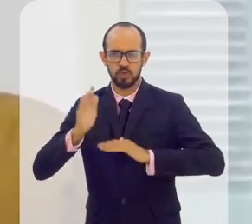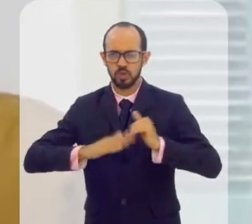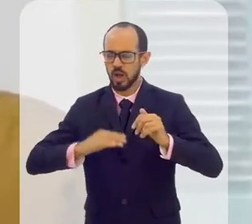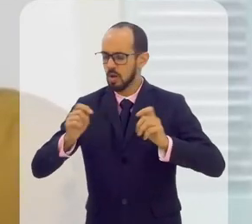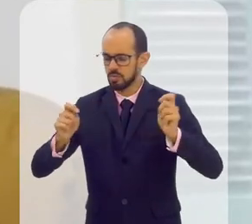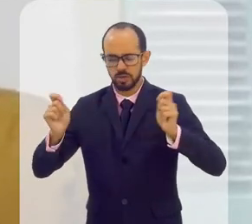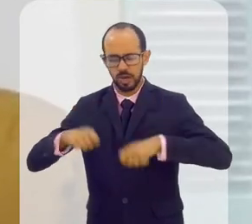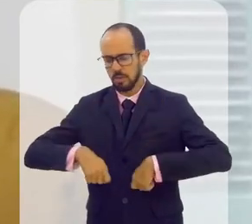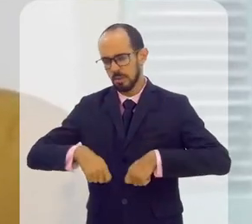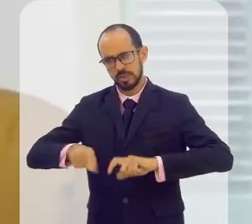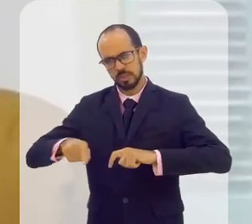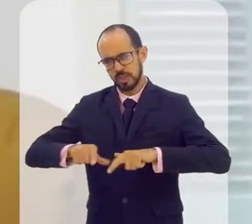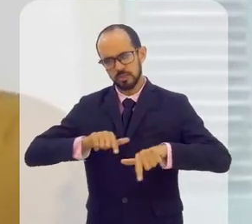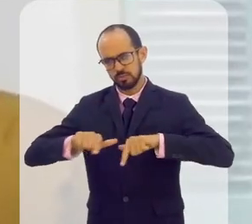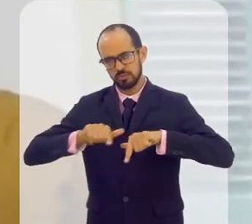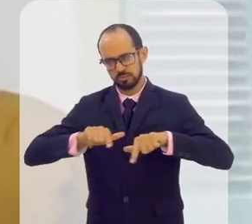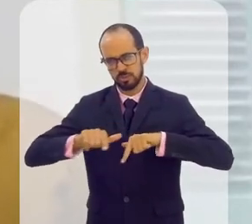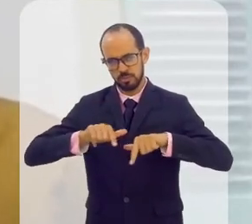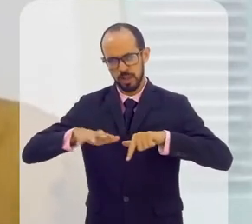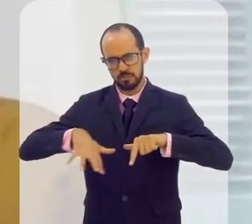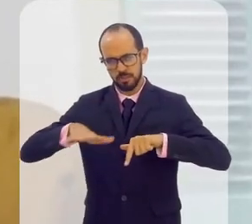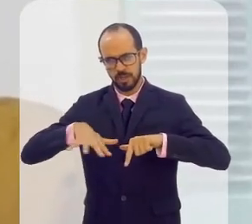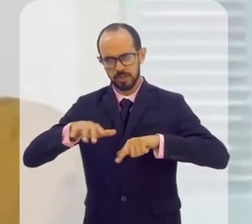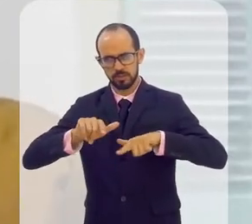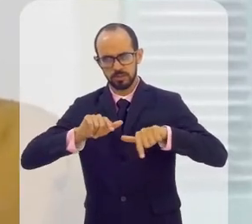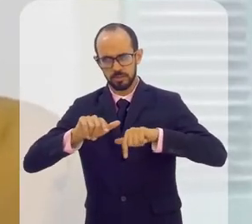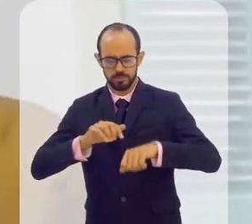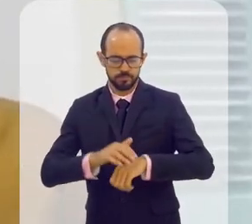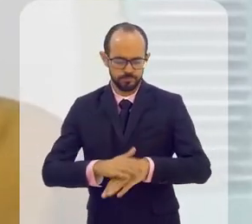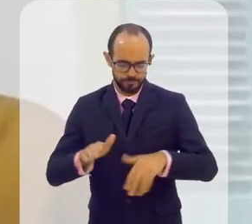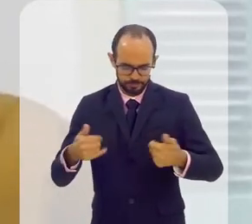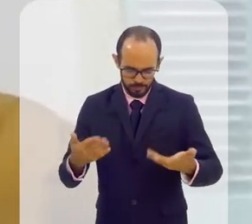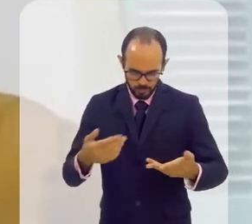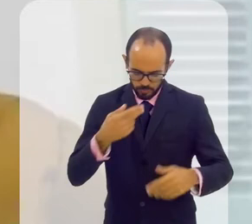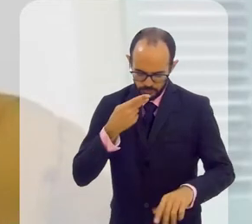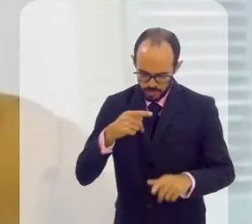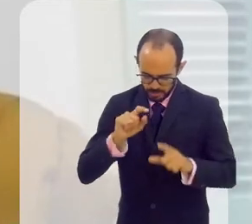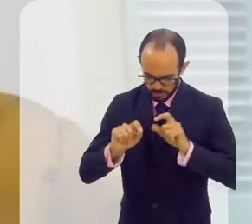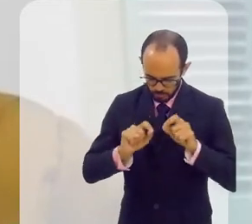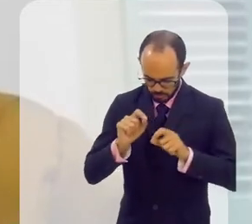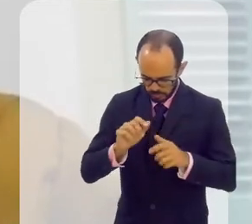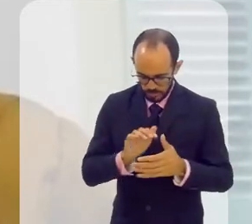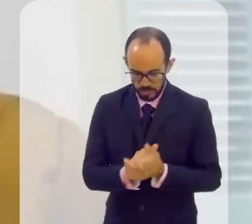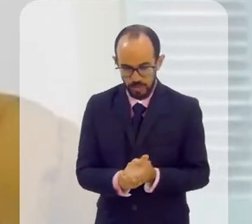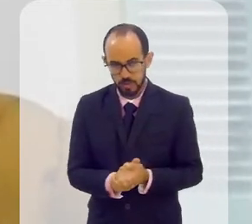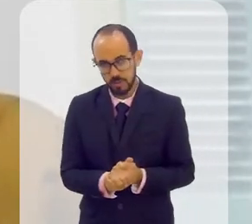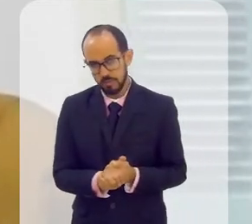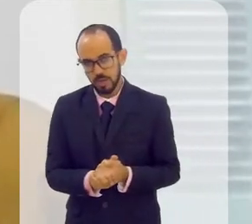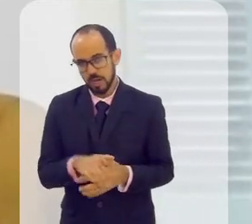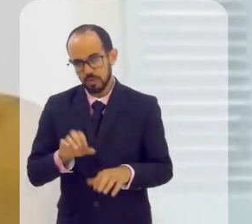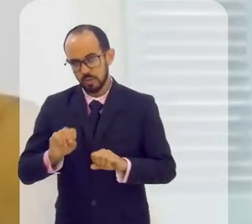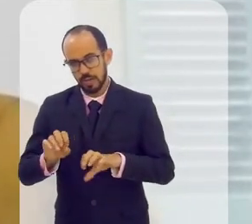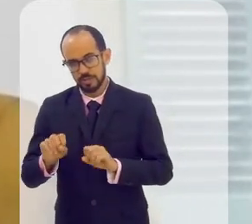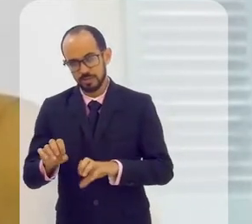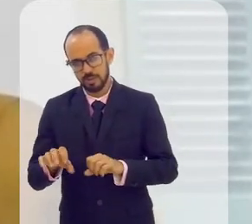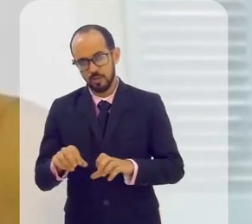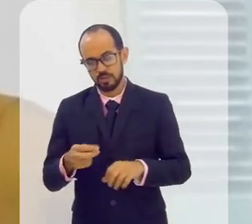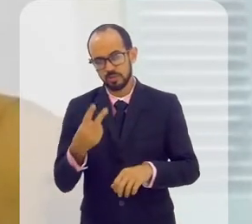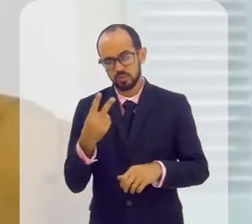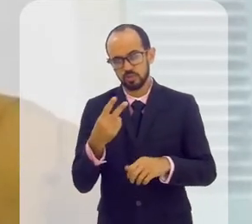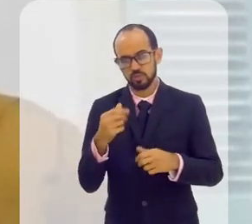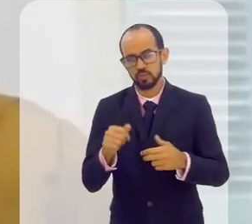o profissional sai sem condições de ingressar no mercado. Então, eu diria que para a pauta da